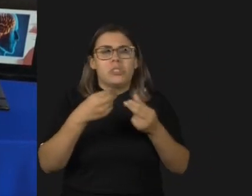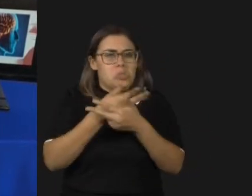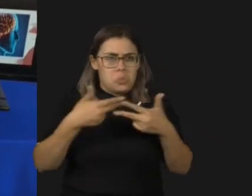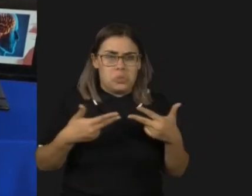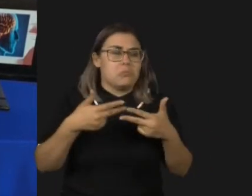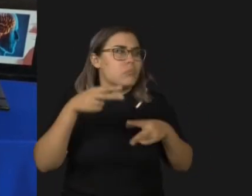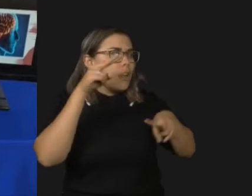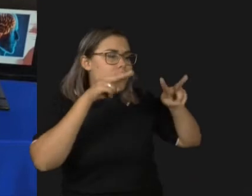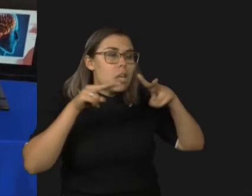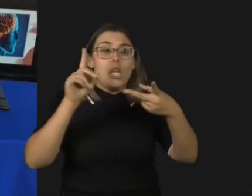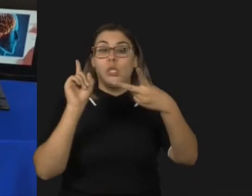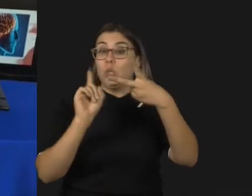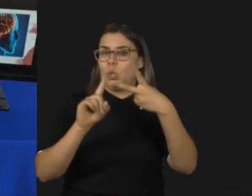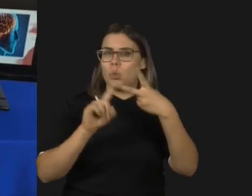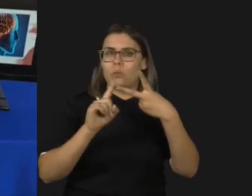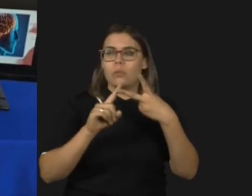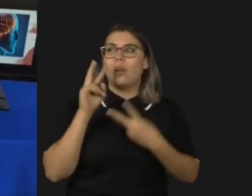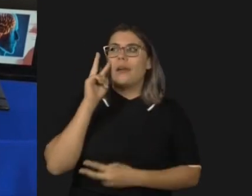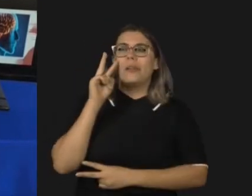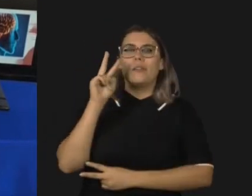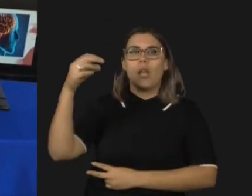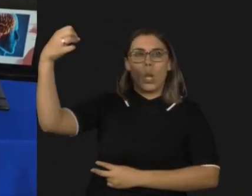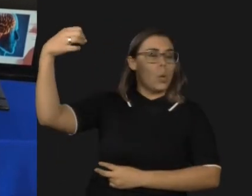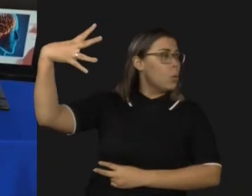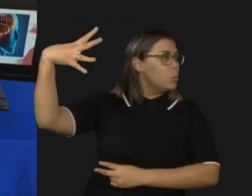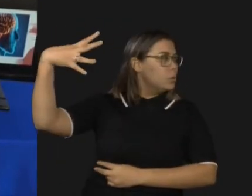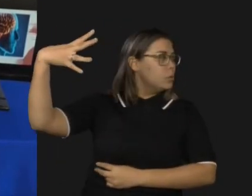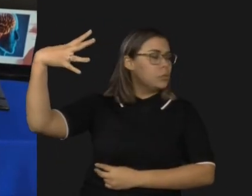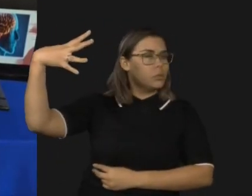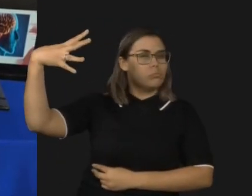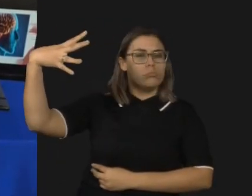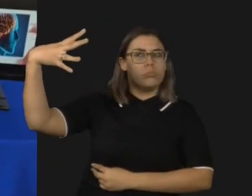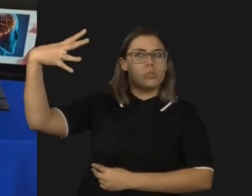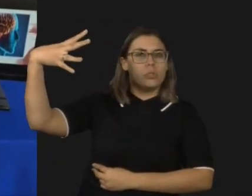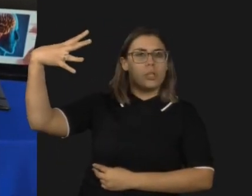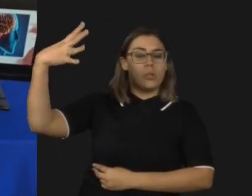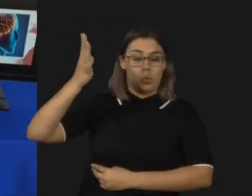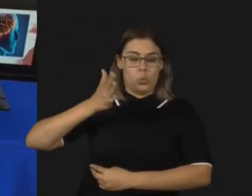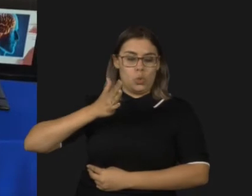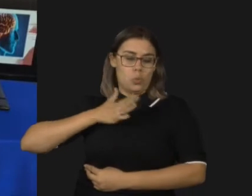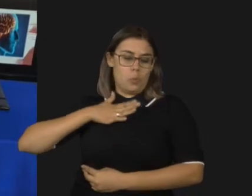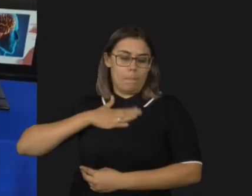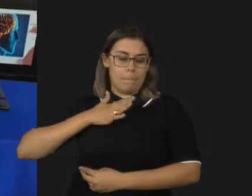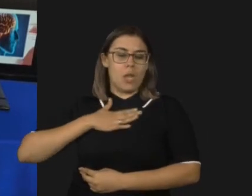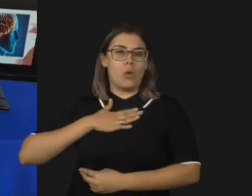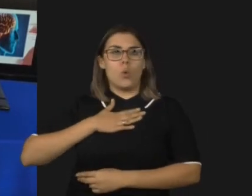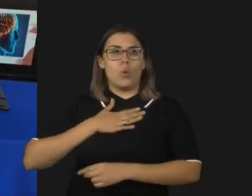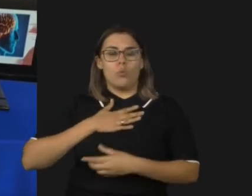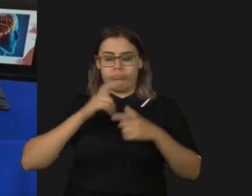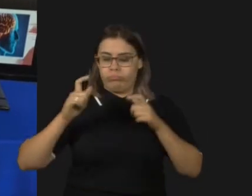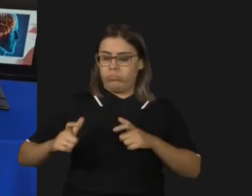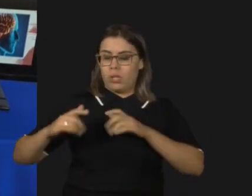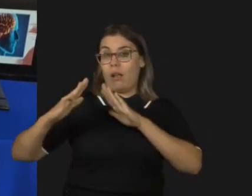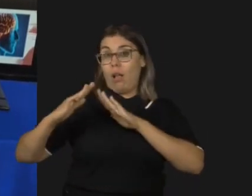contextualiza. Ele diz que essa luz aqui que vocês veem, essa iluminação, é do meu estúdio do diário de um autista. Depois,